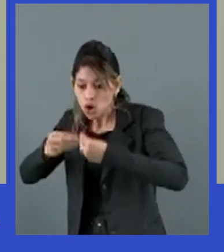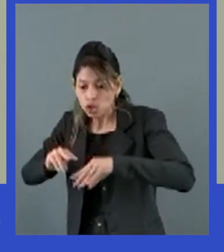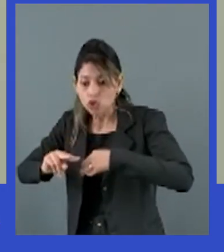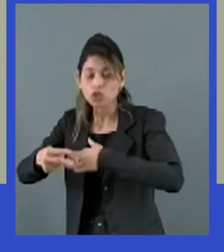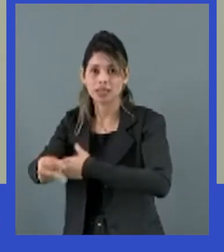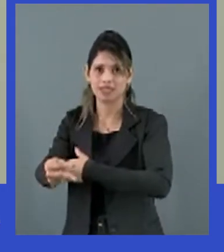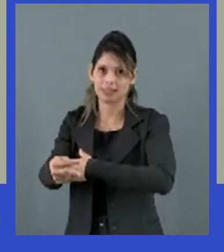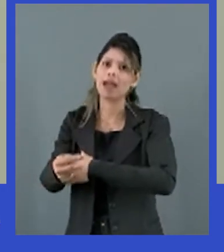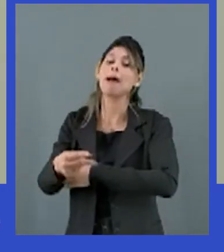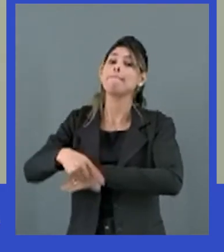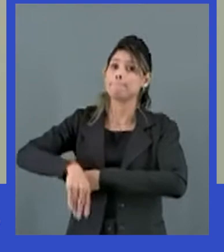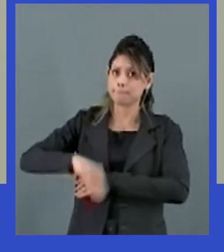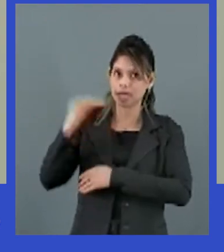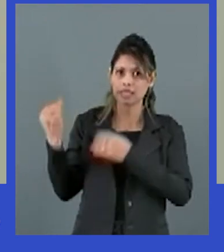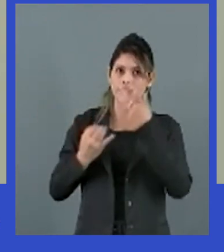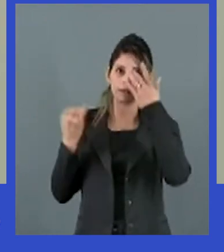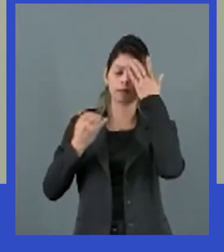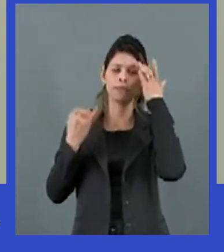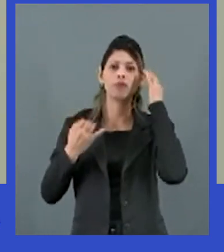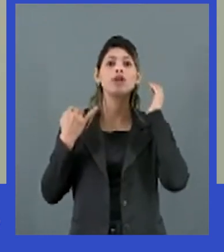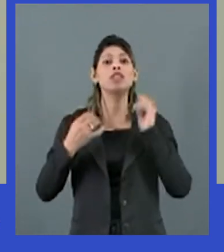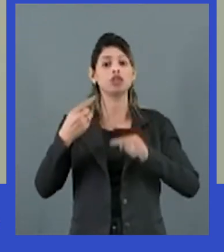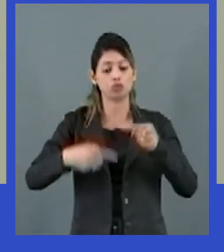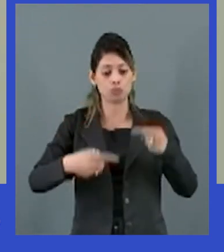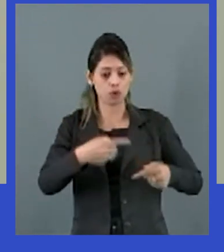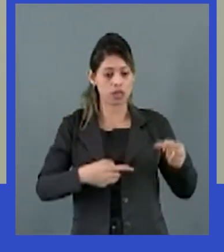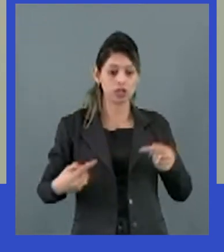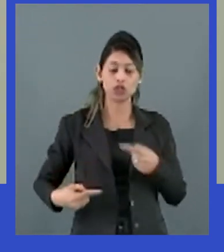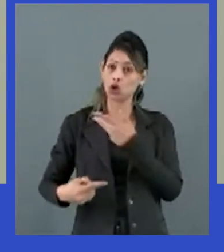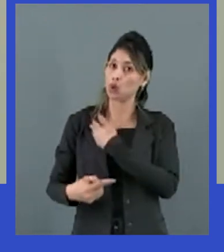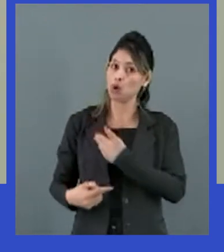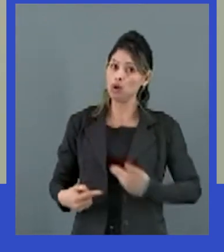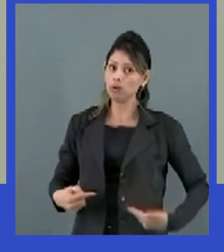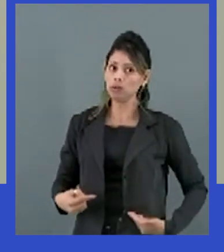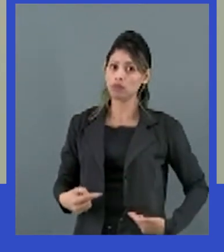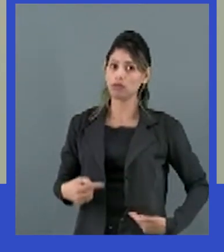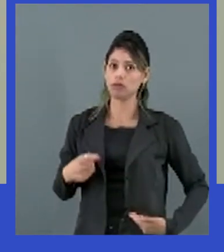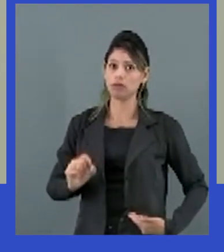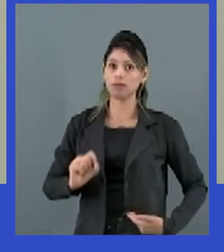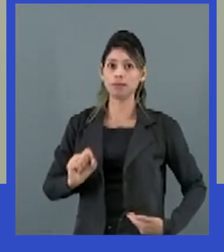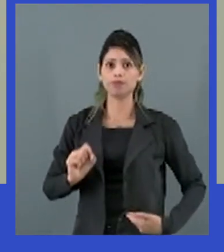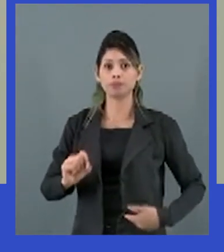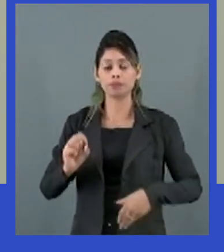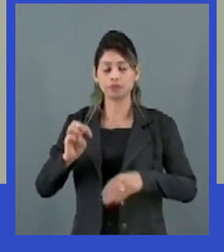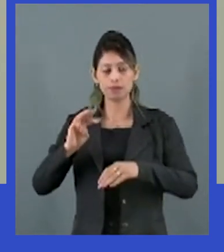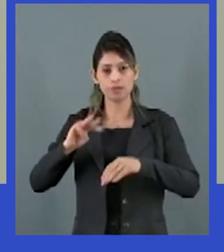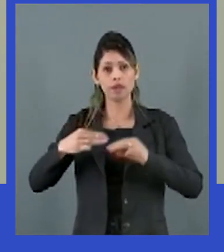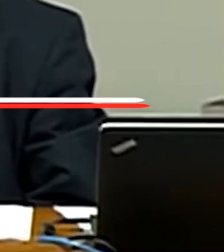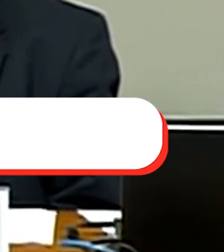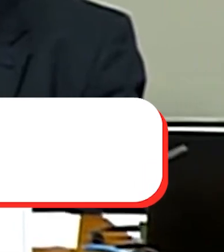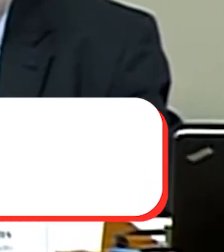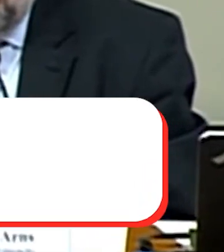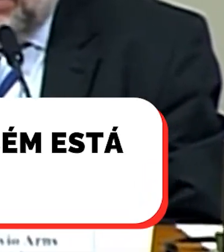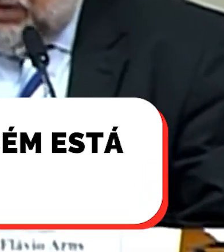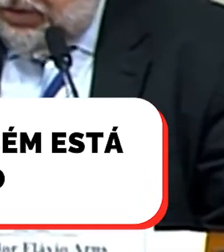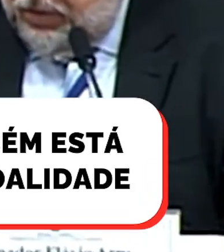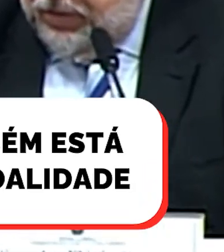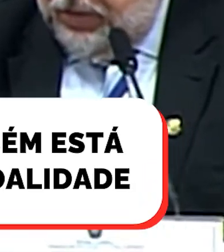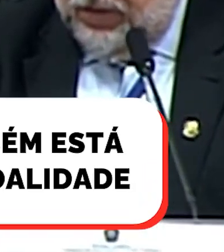mais importantes políticas que esse governo, que o nosso mandato no Ministério da Educação irá implementar.